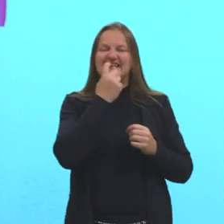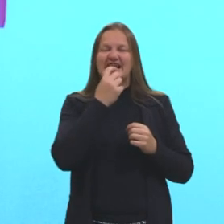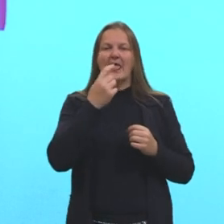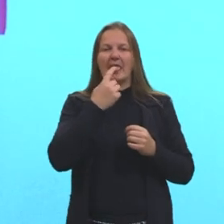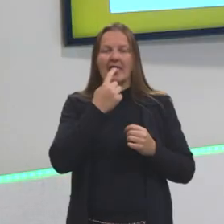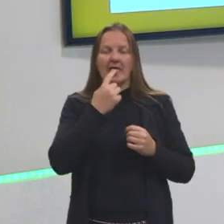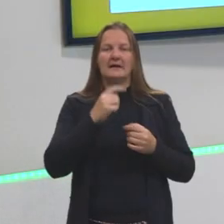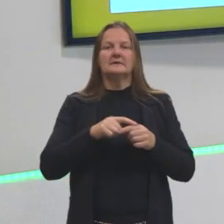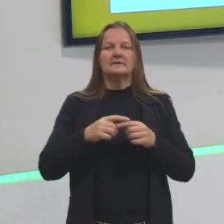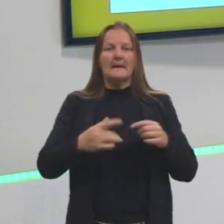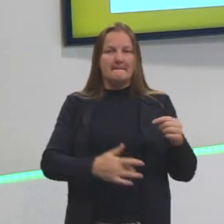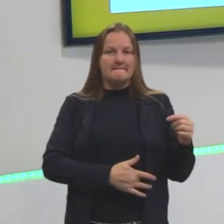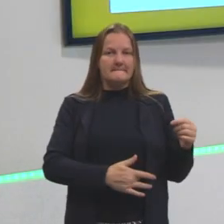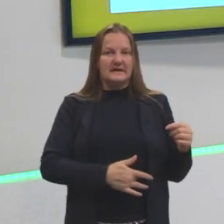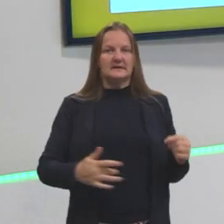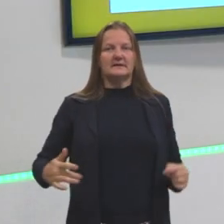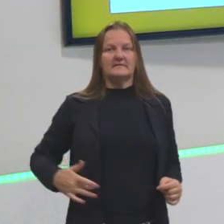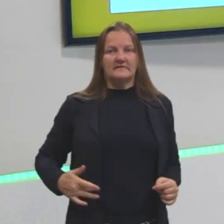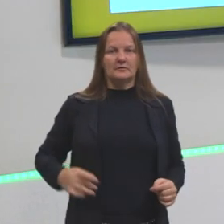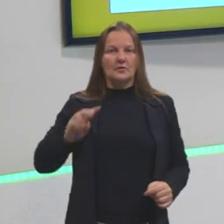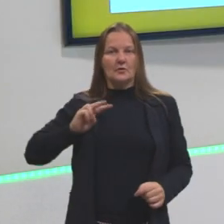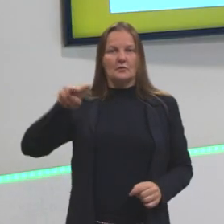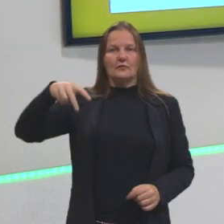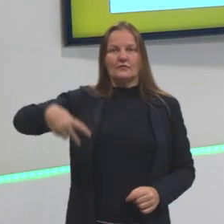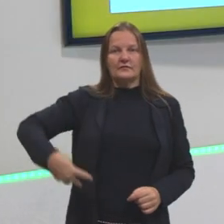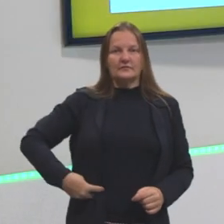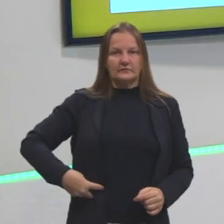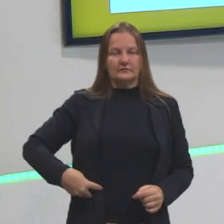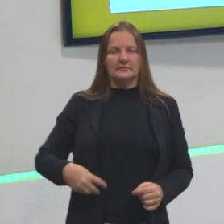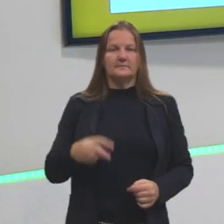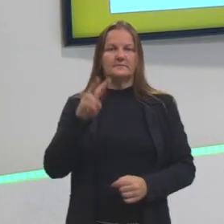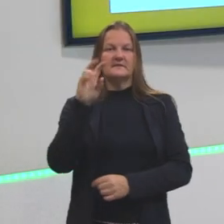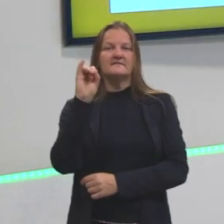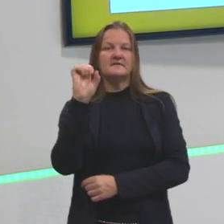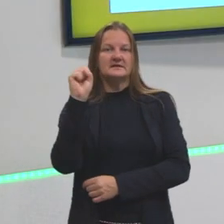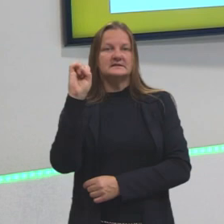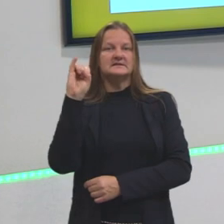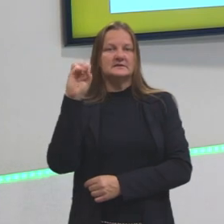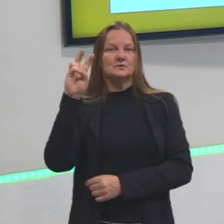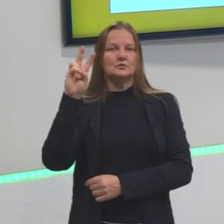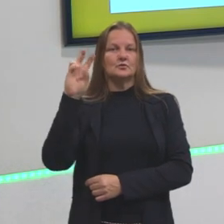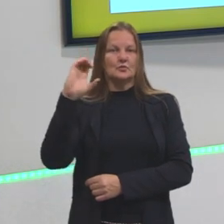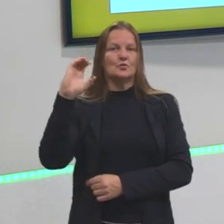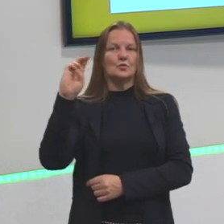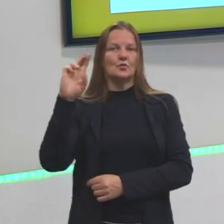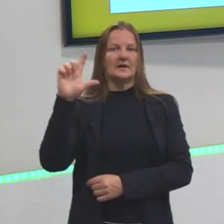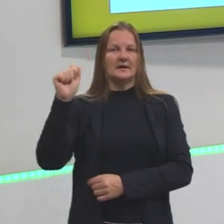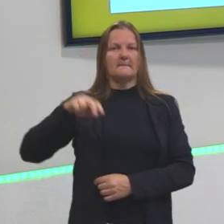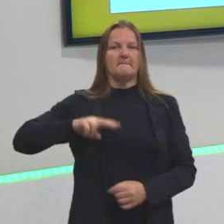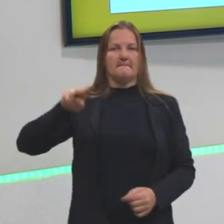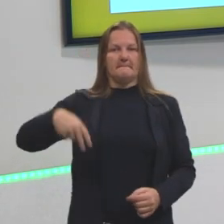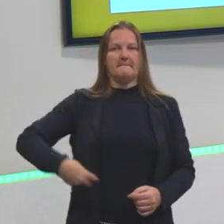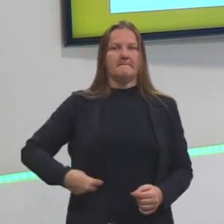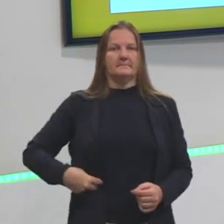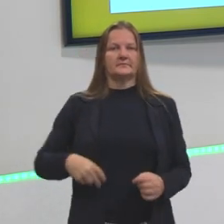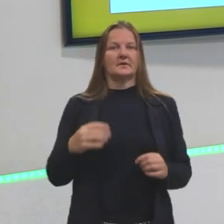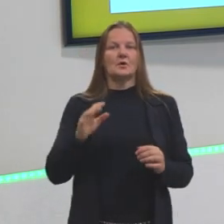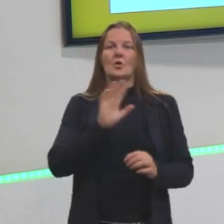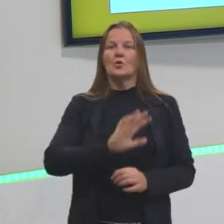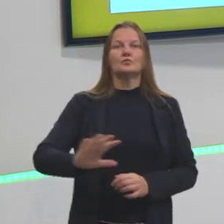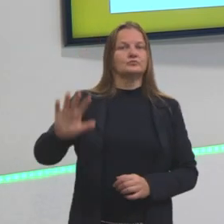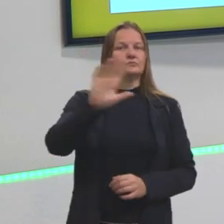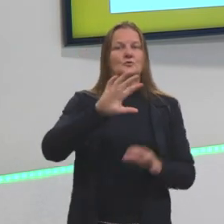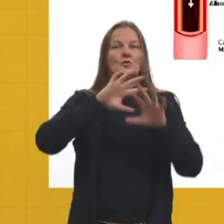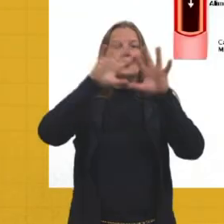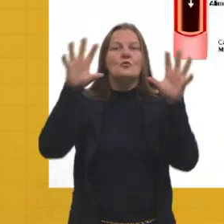o pâncreas, o fígado e a vesícula biliar. Certo, gente? Então, é isso, um